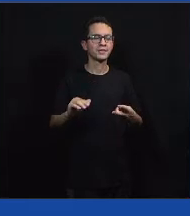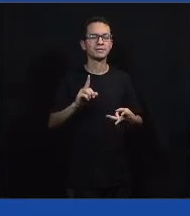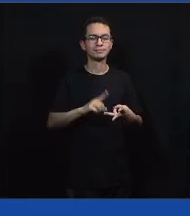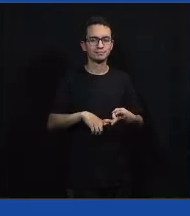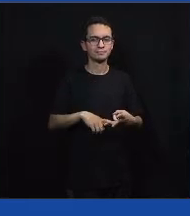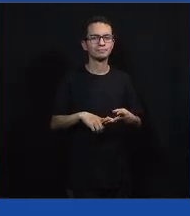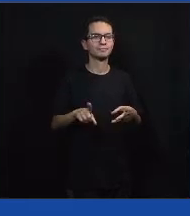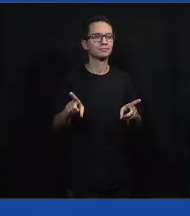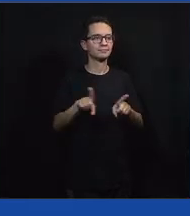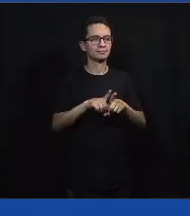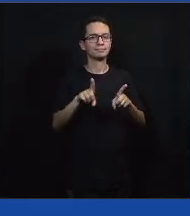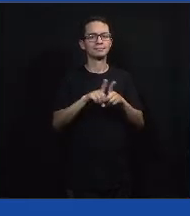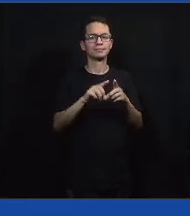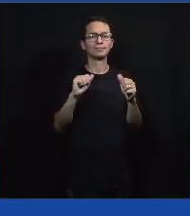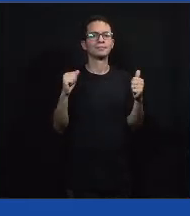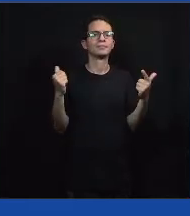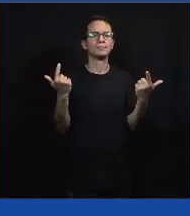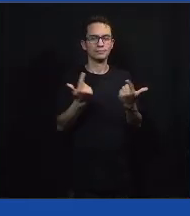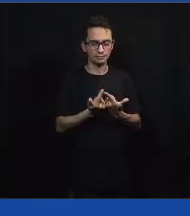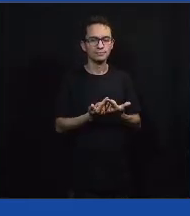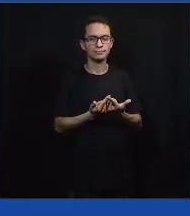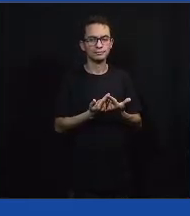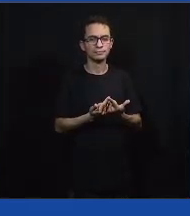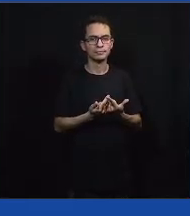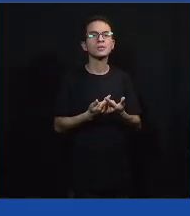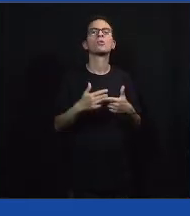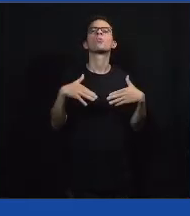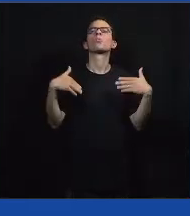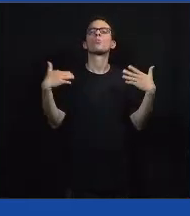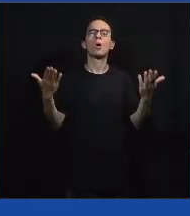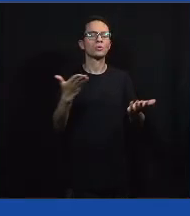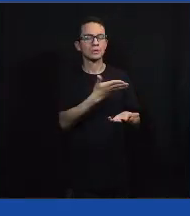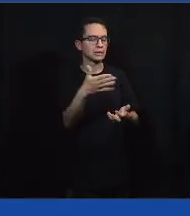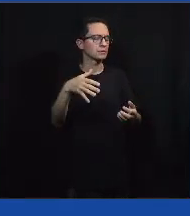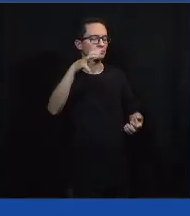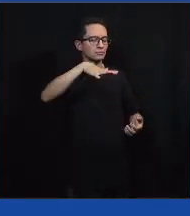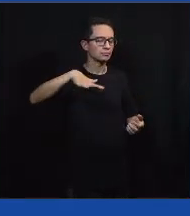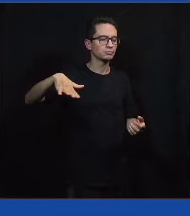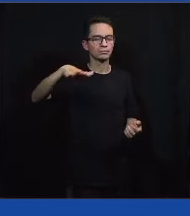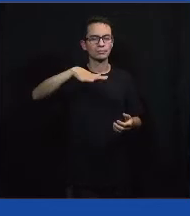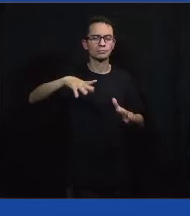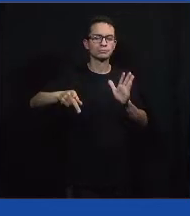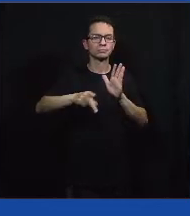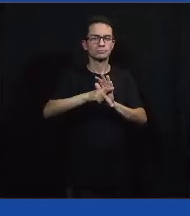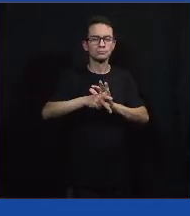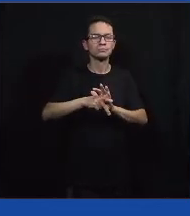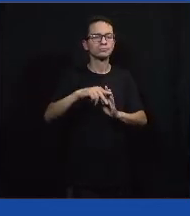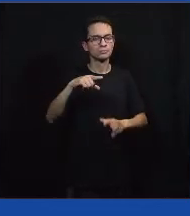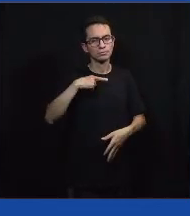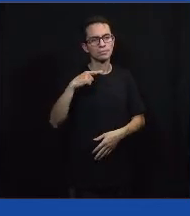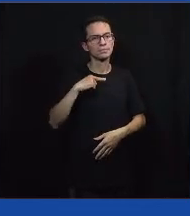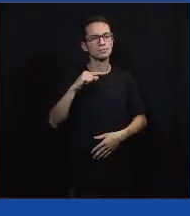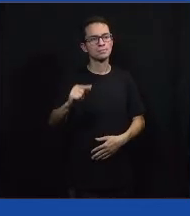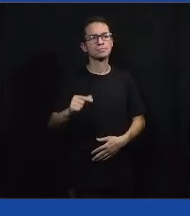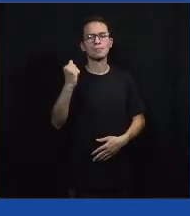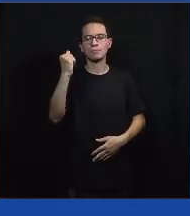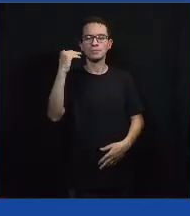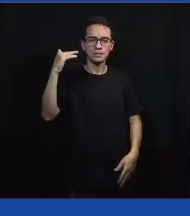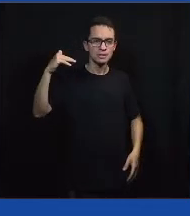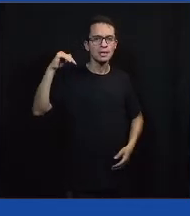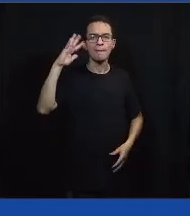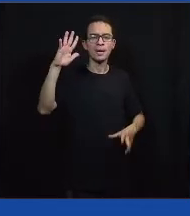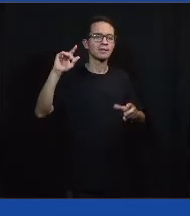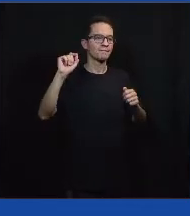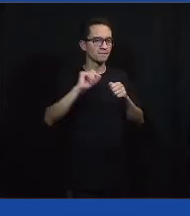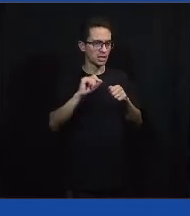assembleia legislativa, enfim. Quais instituições da política institucional têm maior poder para atuar nesse